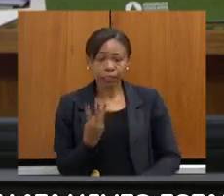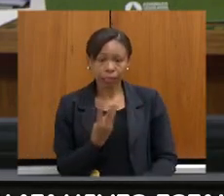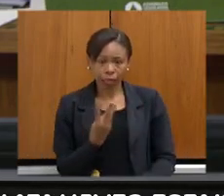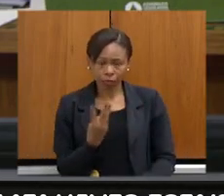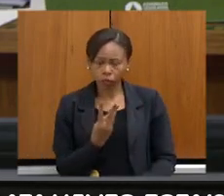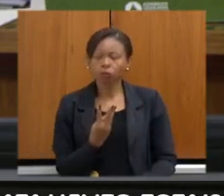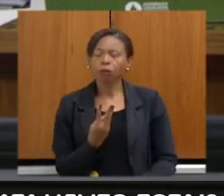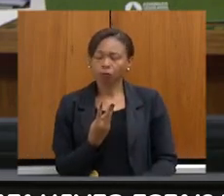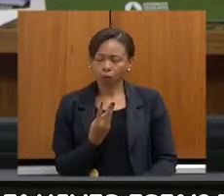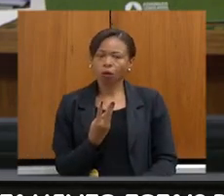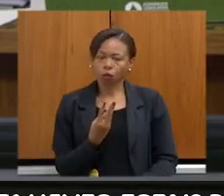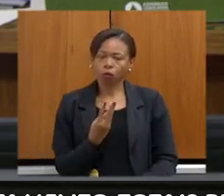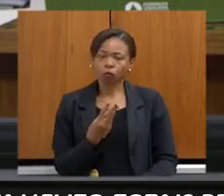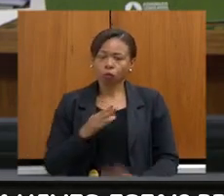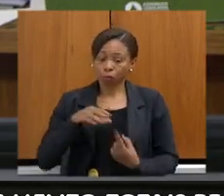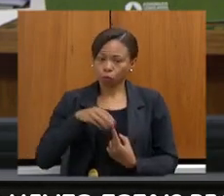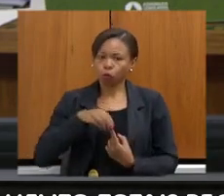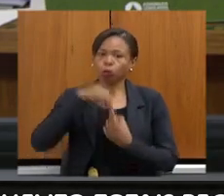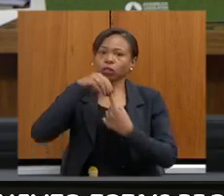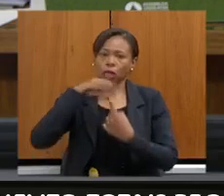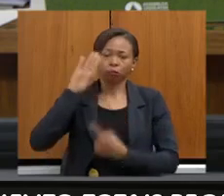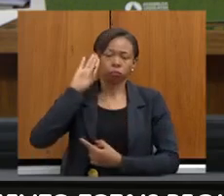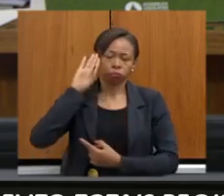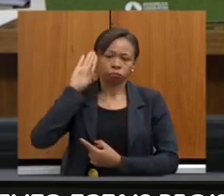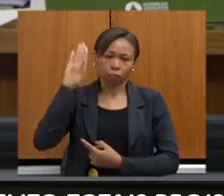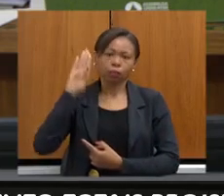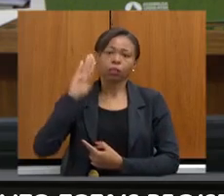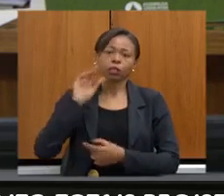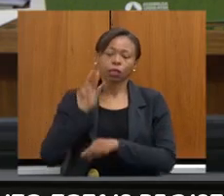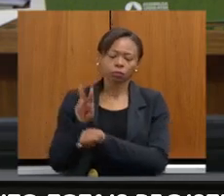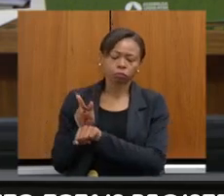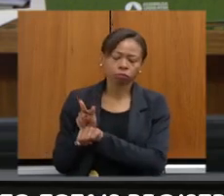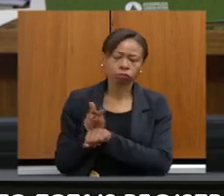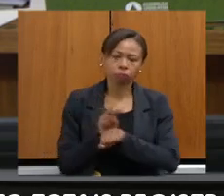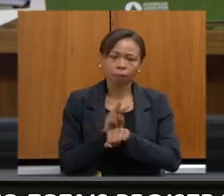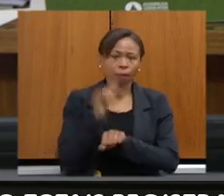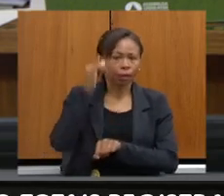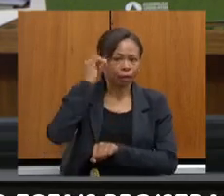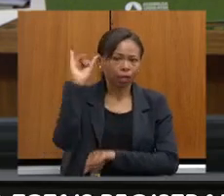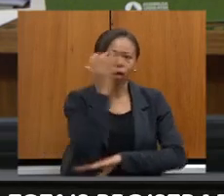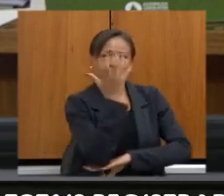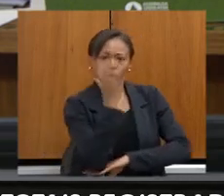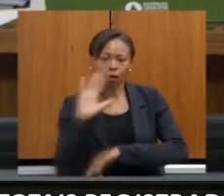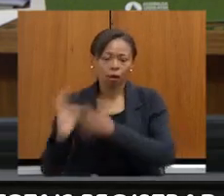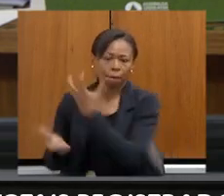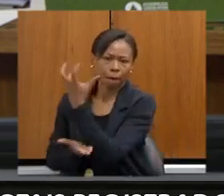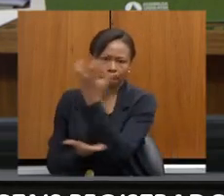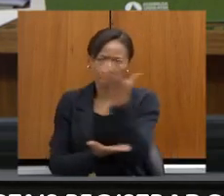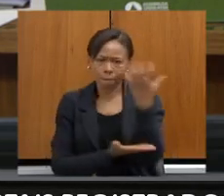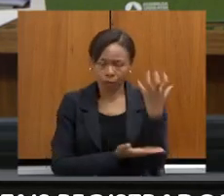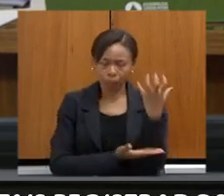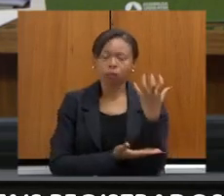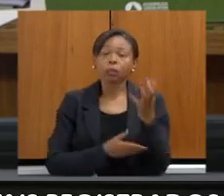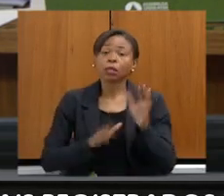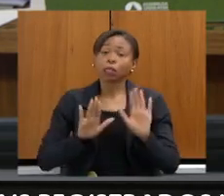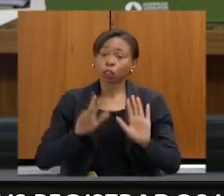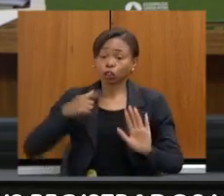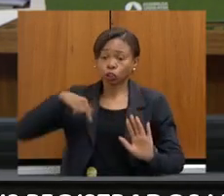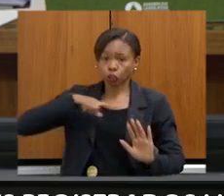desmatamento, nas fiscalizações realizadas nas operações especiais, e vamos na linha que você